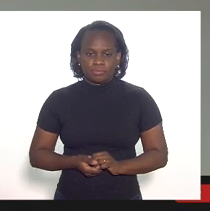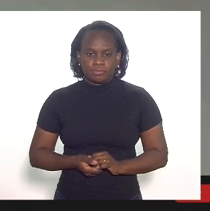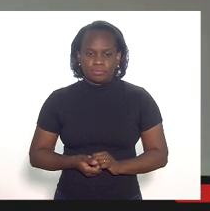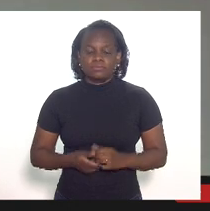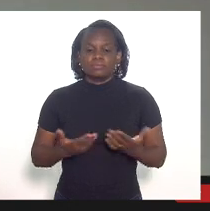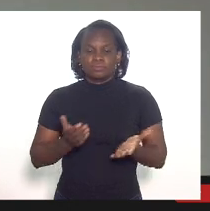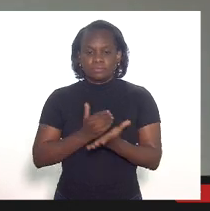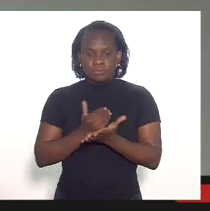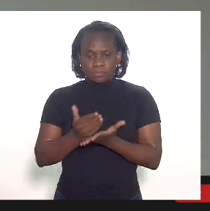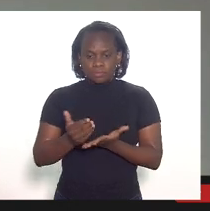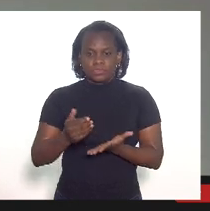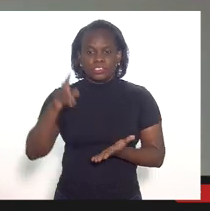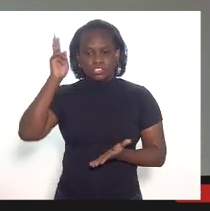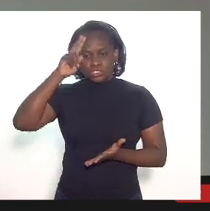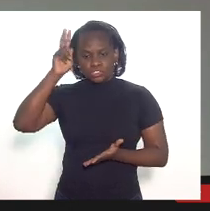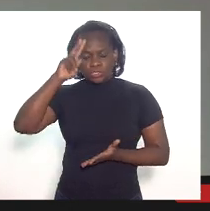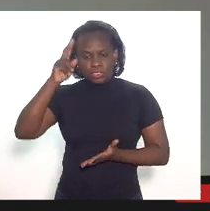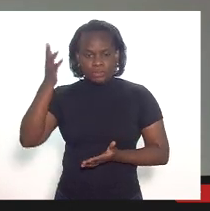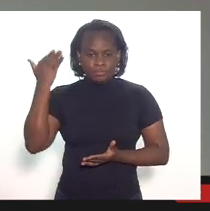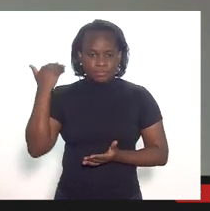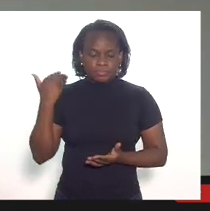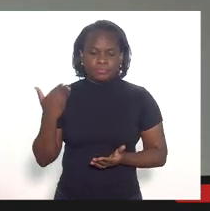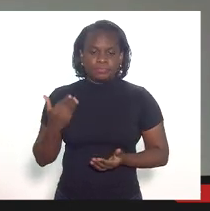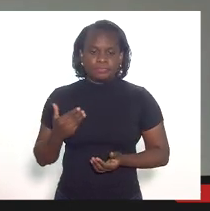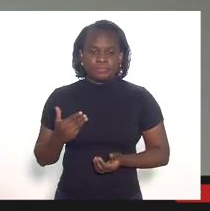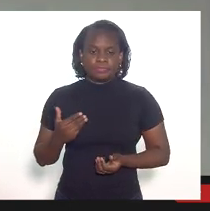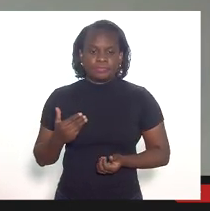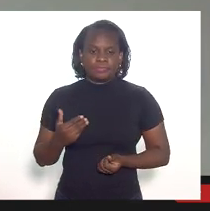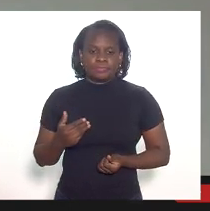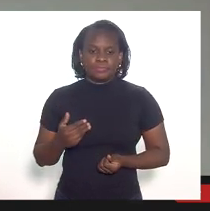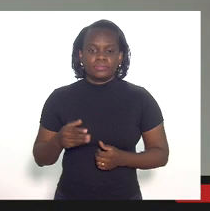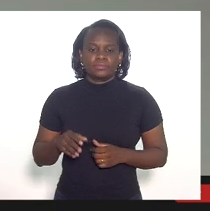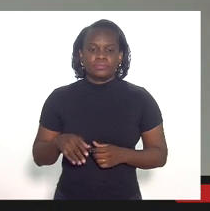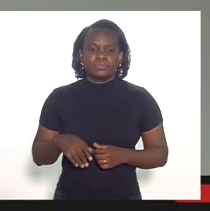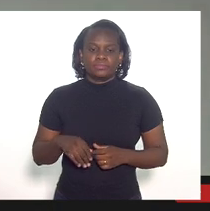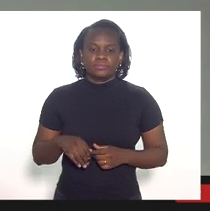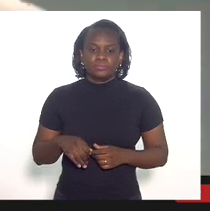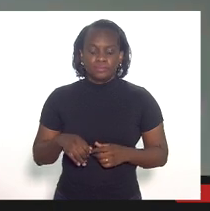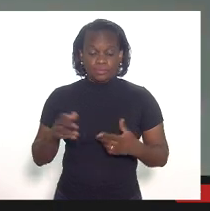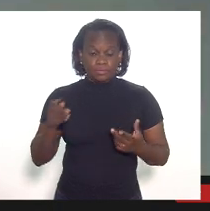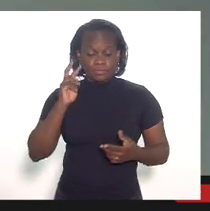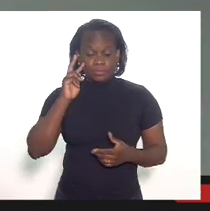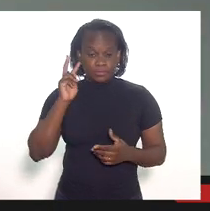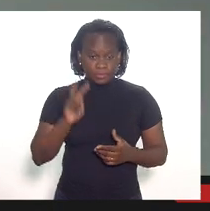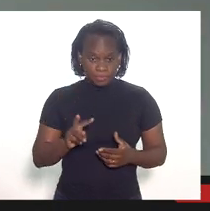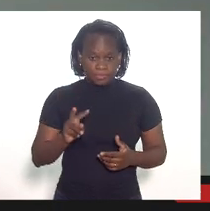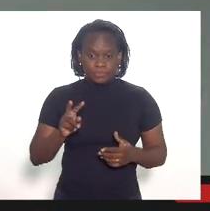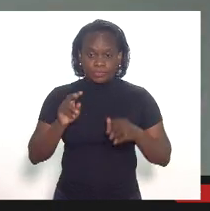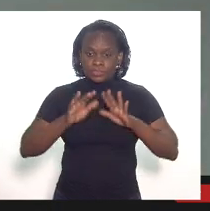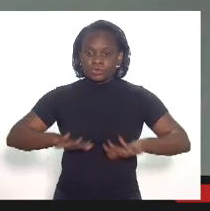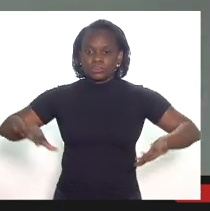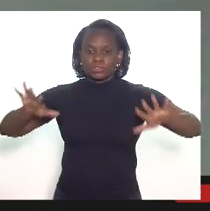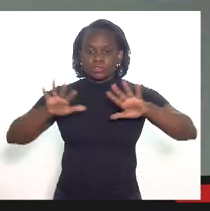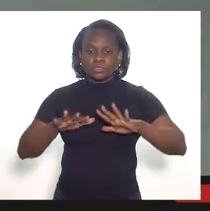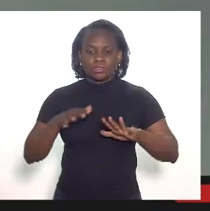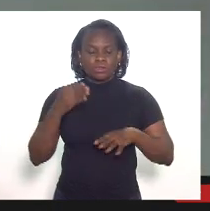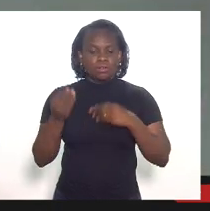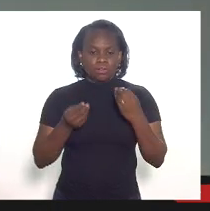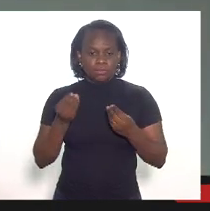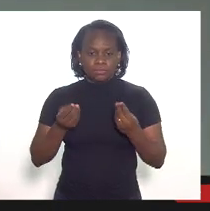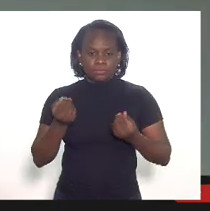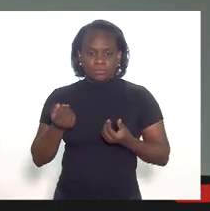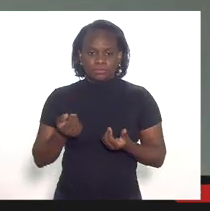Vou começar um pouco com o histórico, deputado, e para a gente olhar um pouco, ter uma visão geral de como isso andou